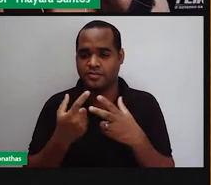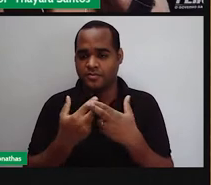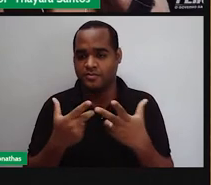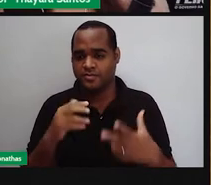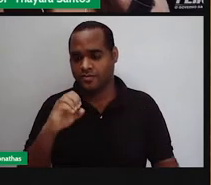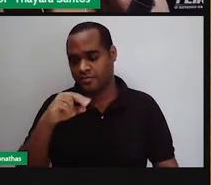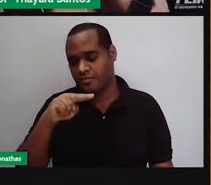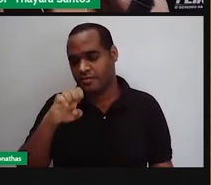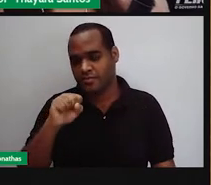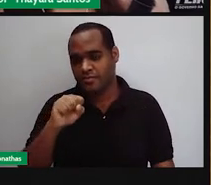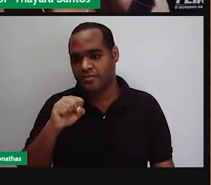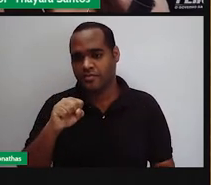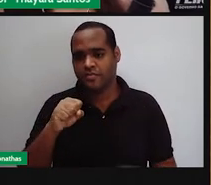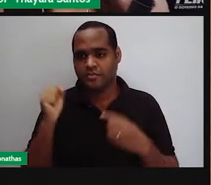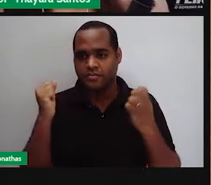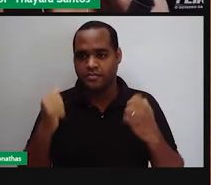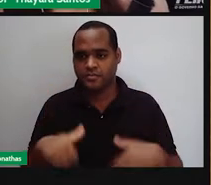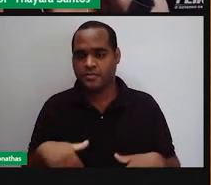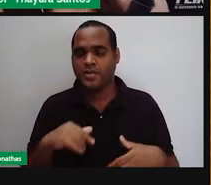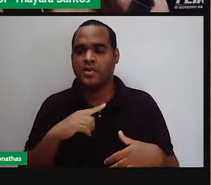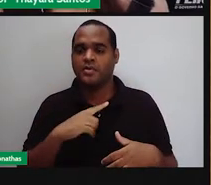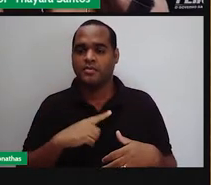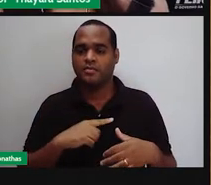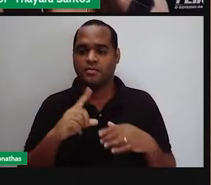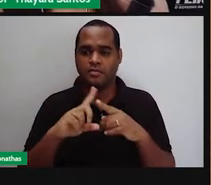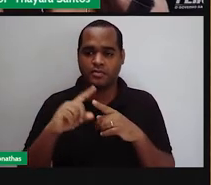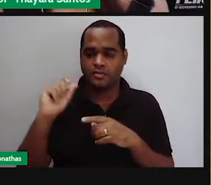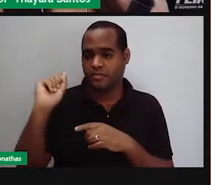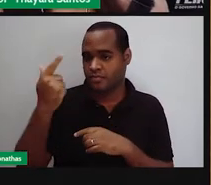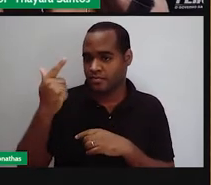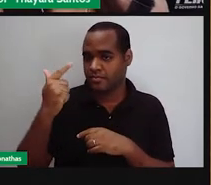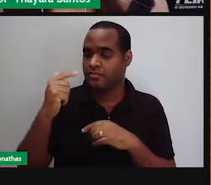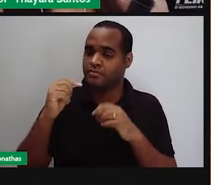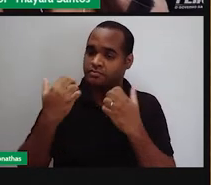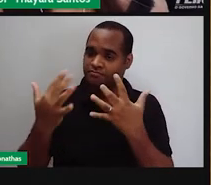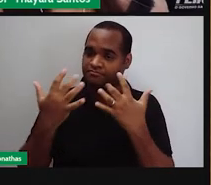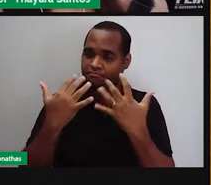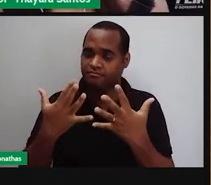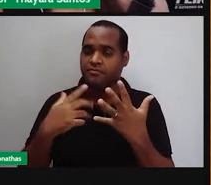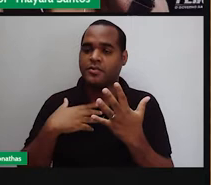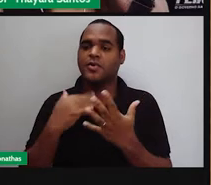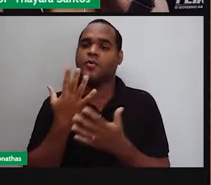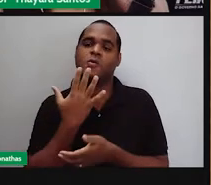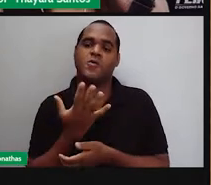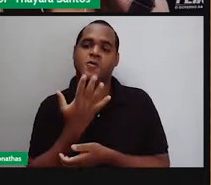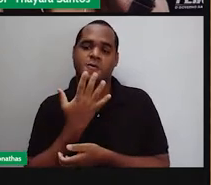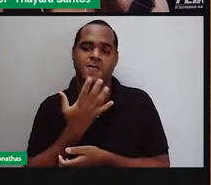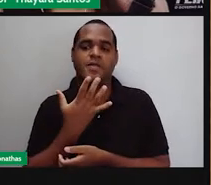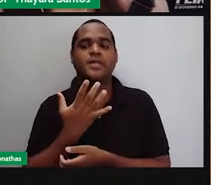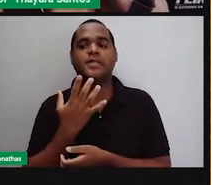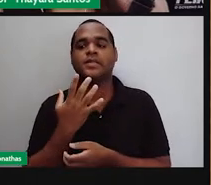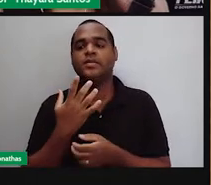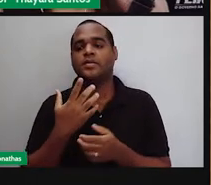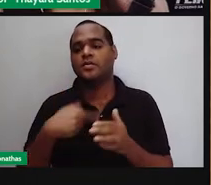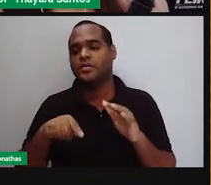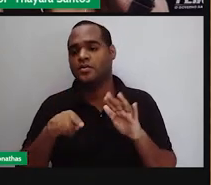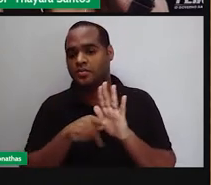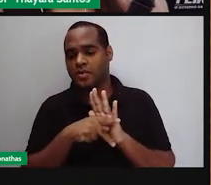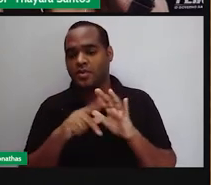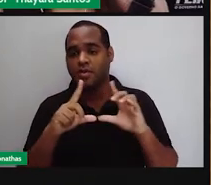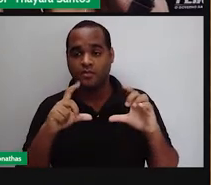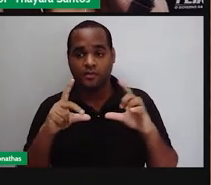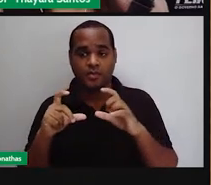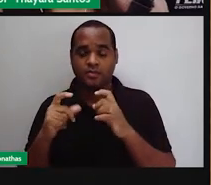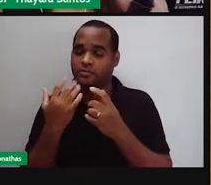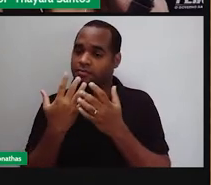Os cones são sensíveis à luz brilhante e colorida. Os pigmentos fotossensíveis presentes neles são estimulados